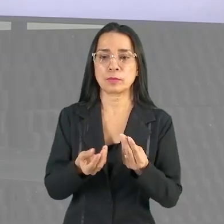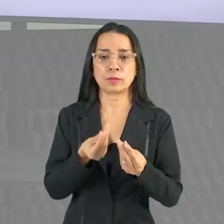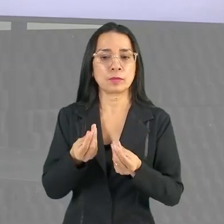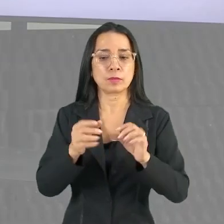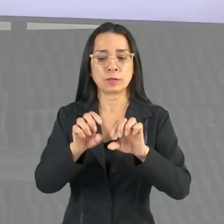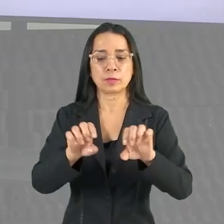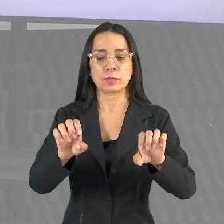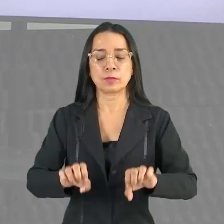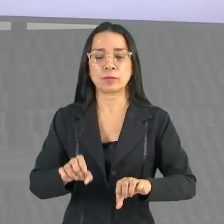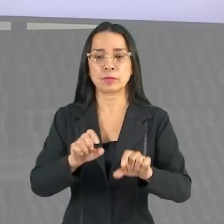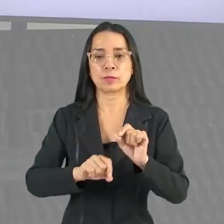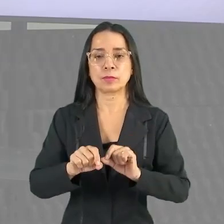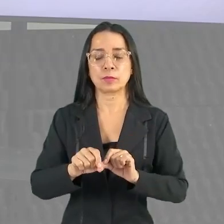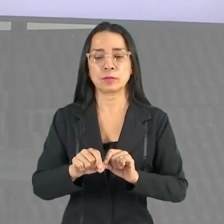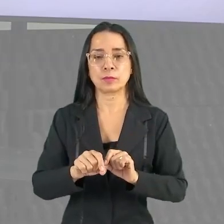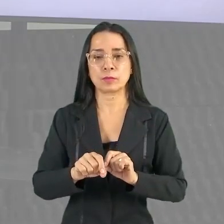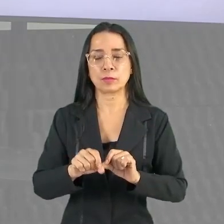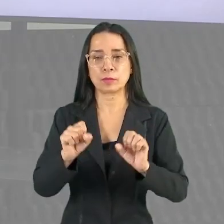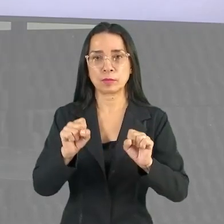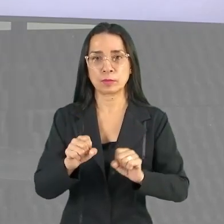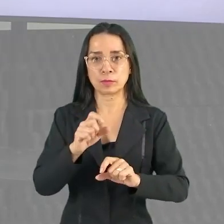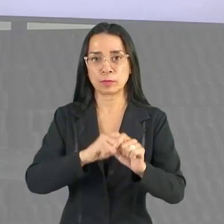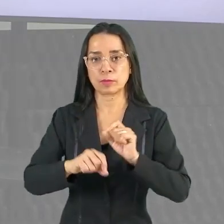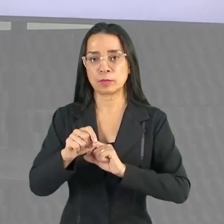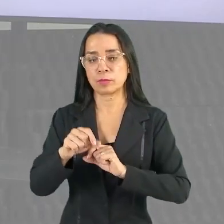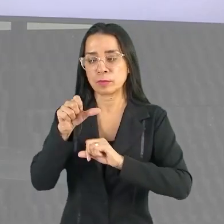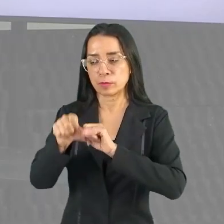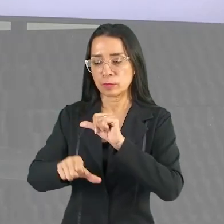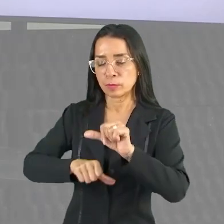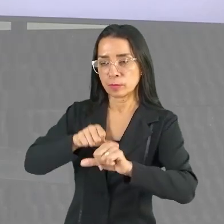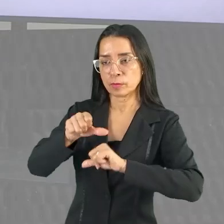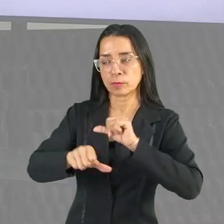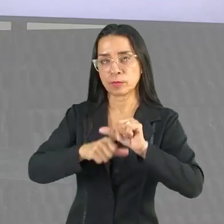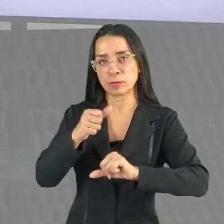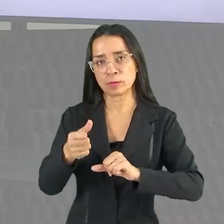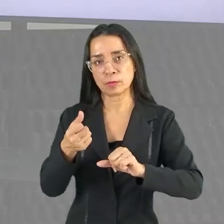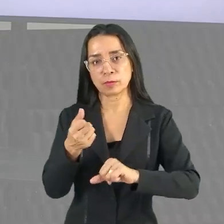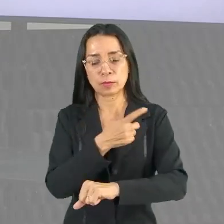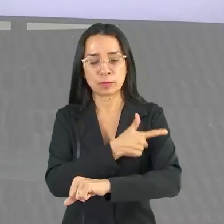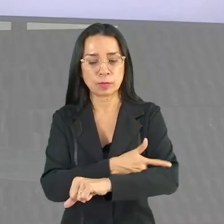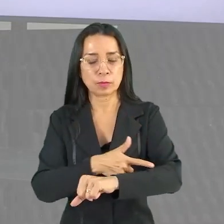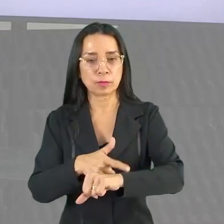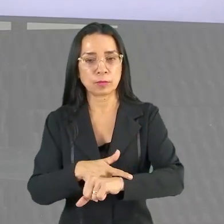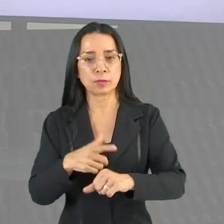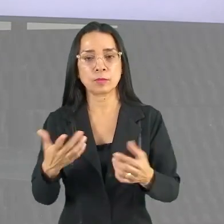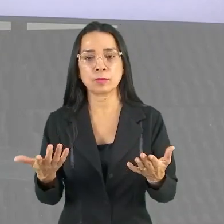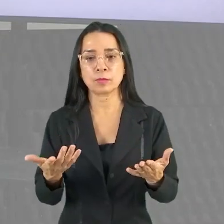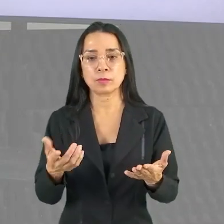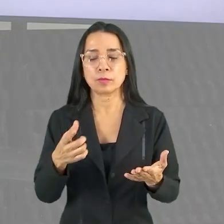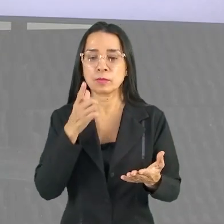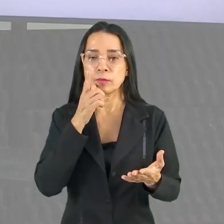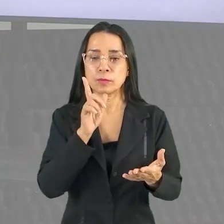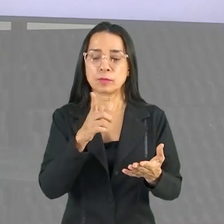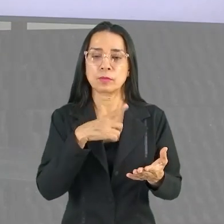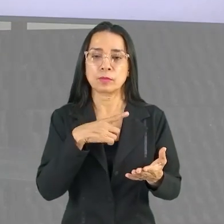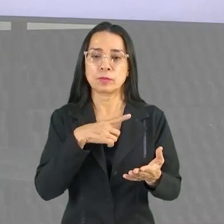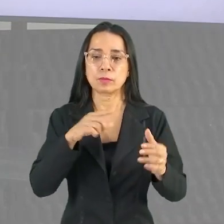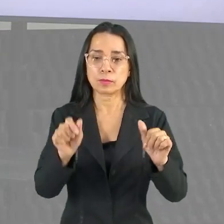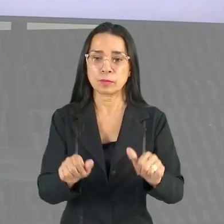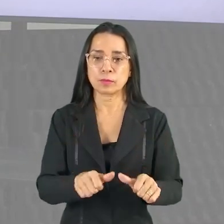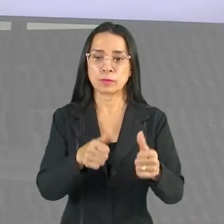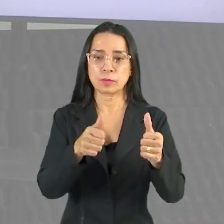estruturais para que ele possa modificar os seus hábitos e então conseguir ter uma